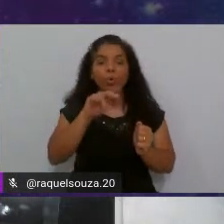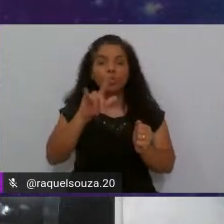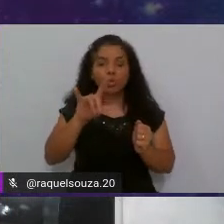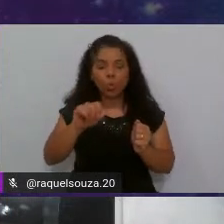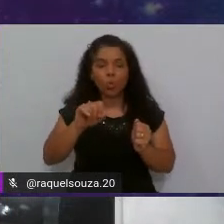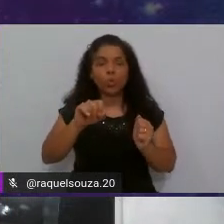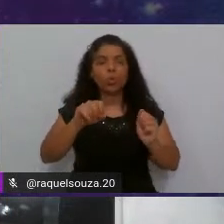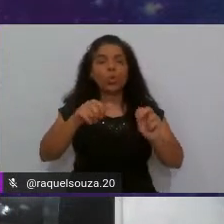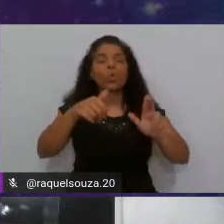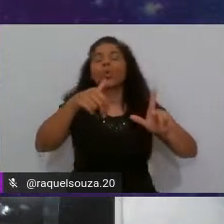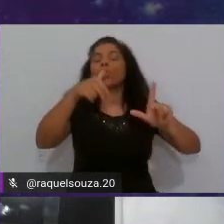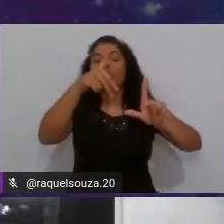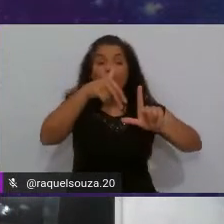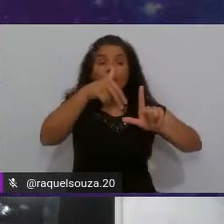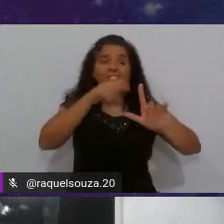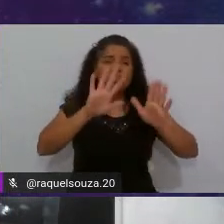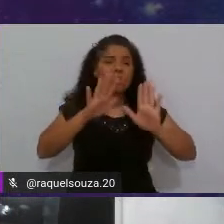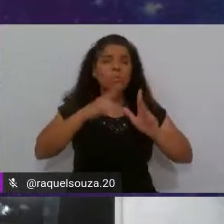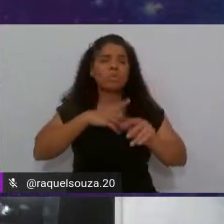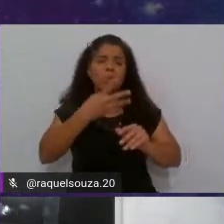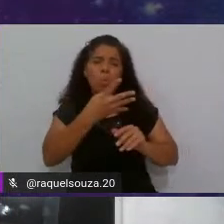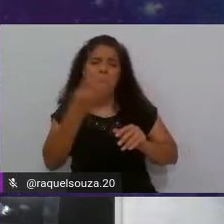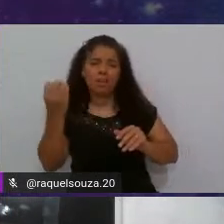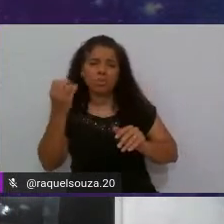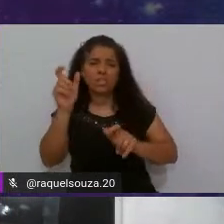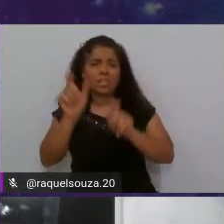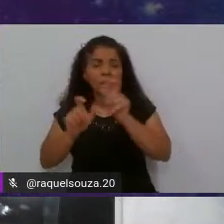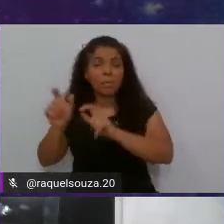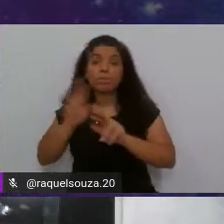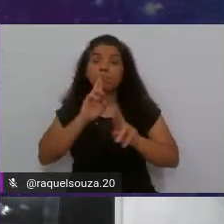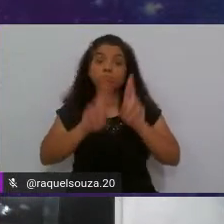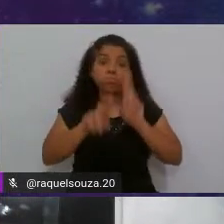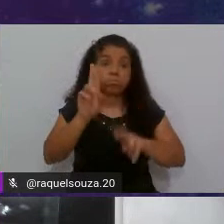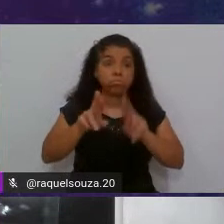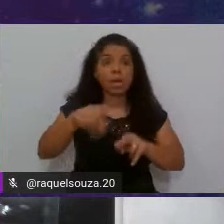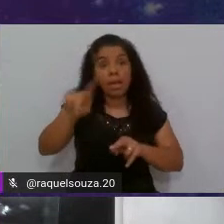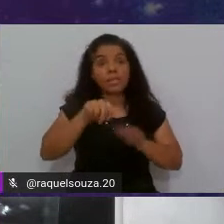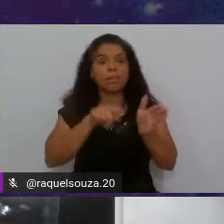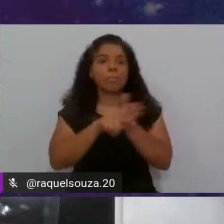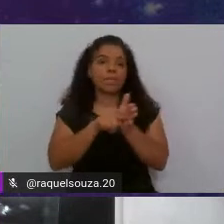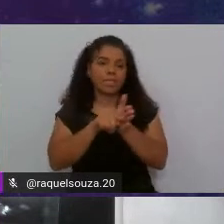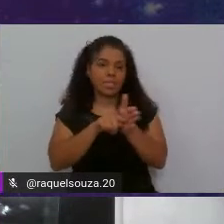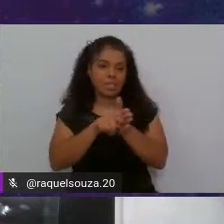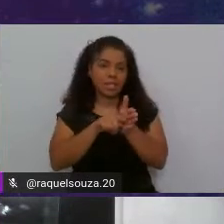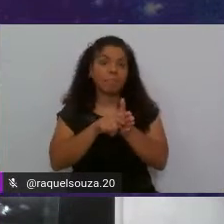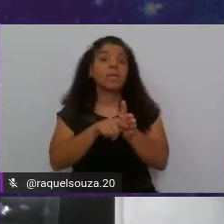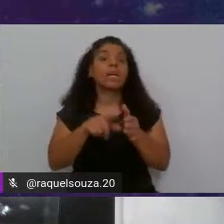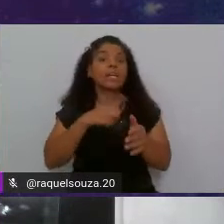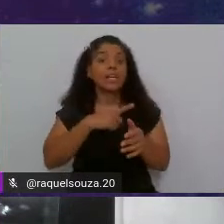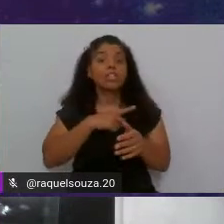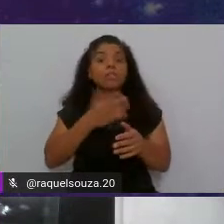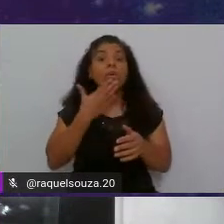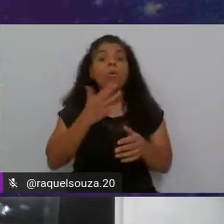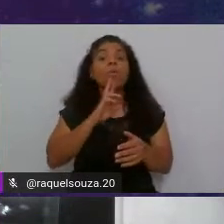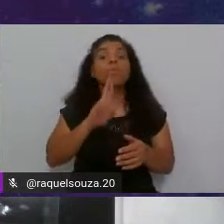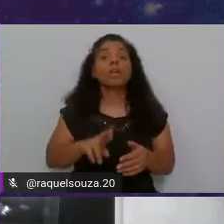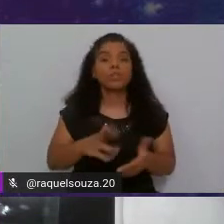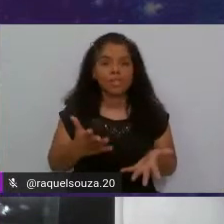aproximadamente 400 pessoas responderam essa pesquisa, e aí a gente teve o seguinte resultado,